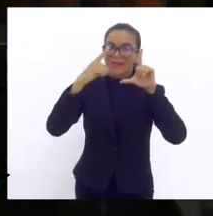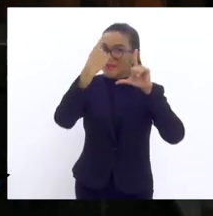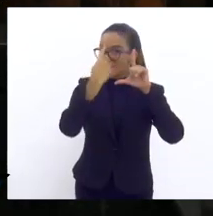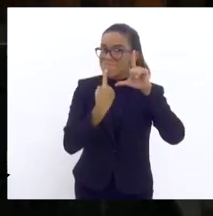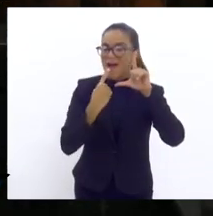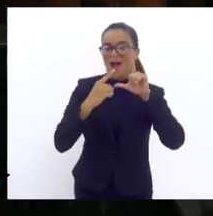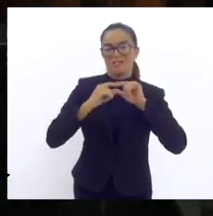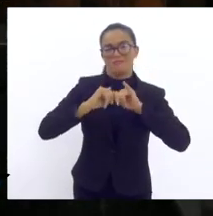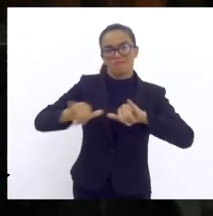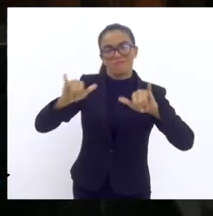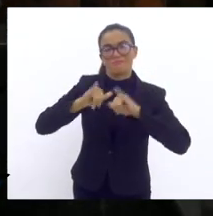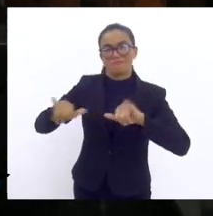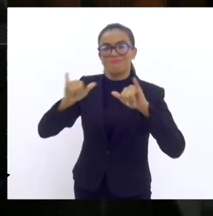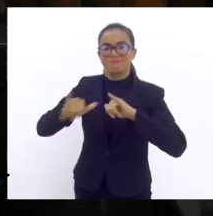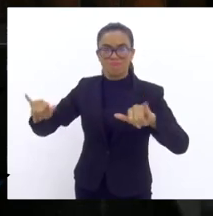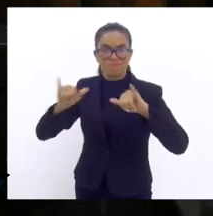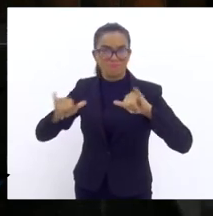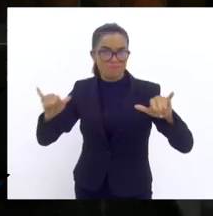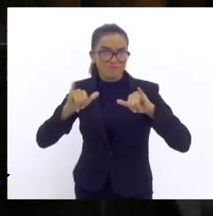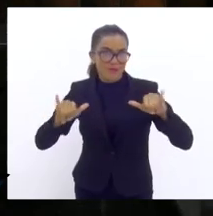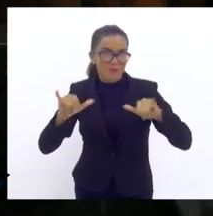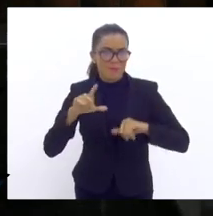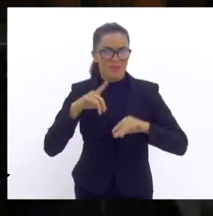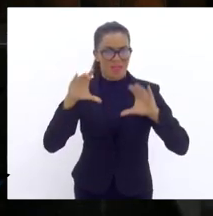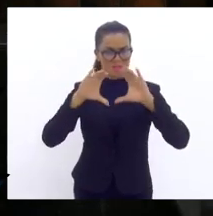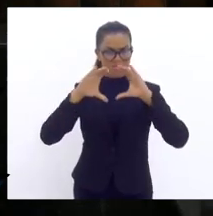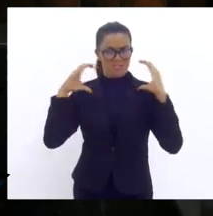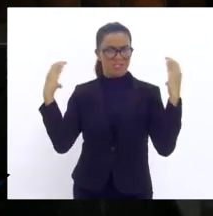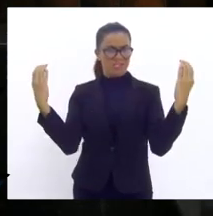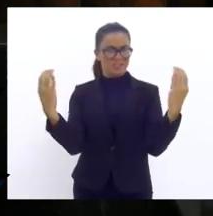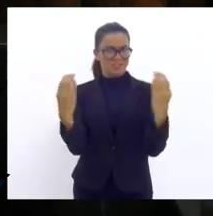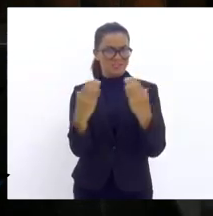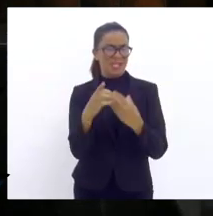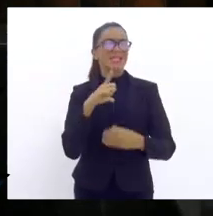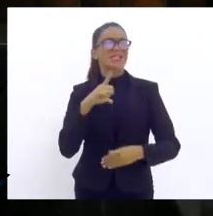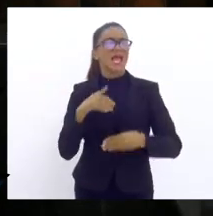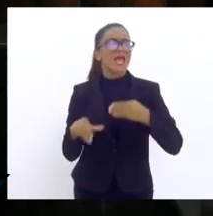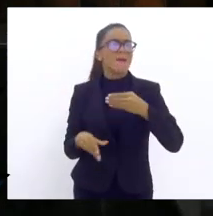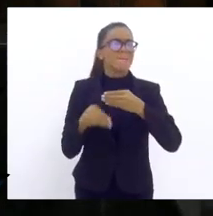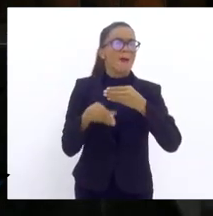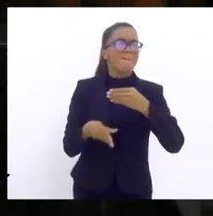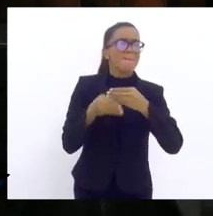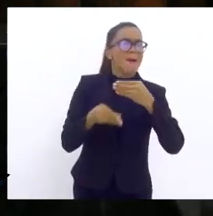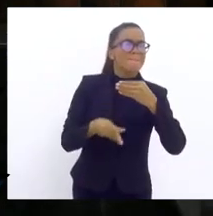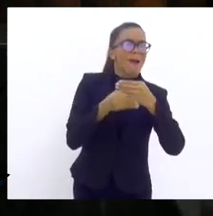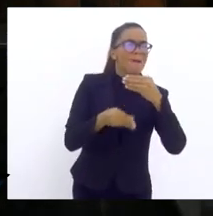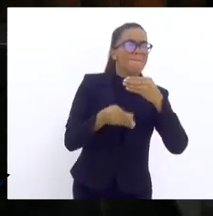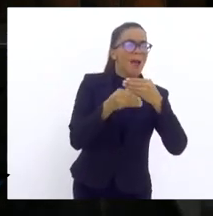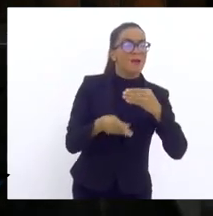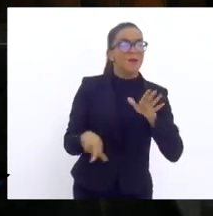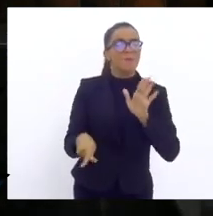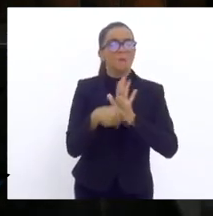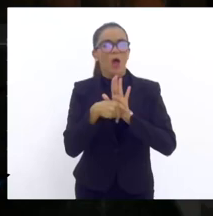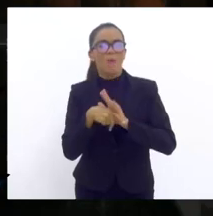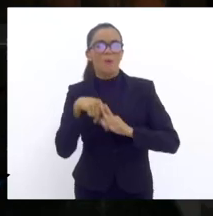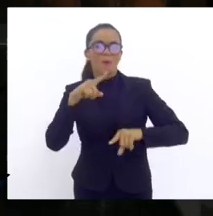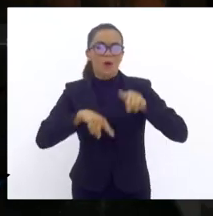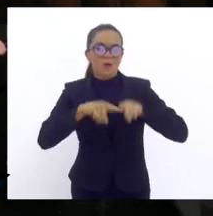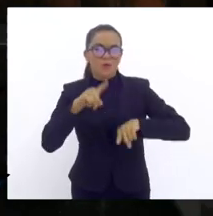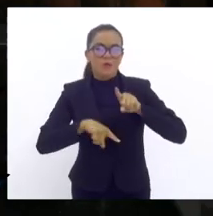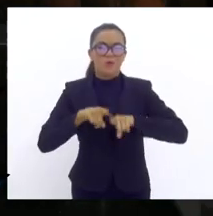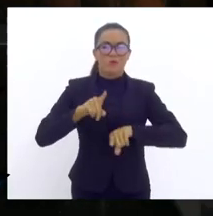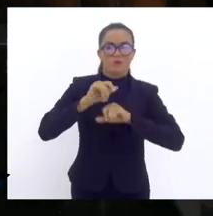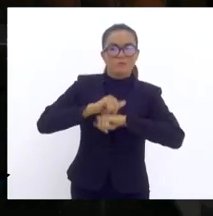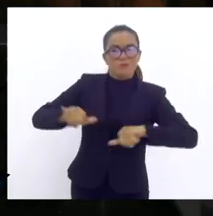E quando detém o estádio, as rendas extras das publicidades e dos produtos que ali tem.